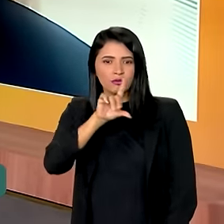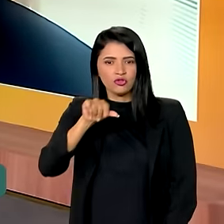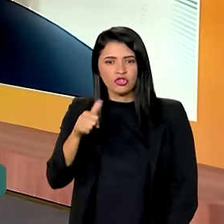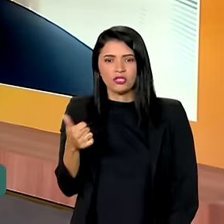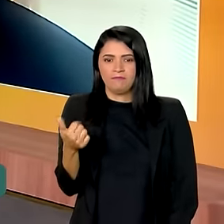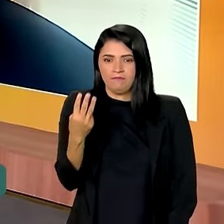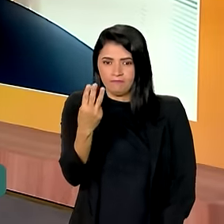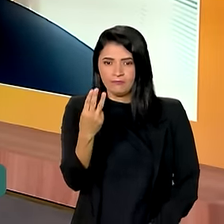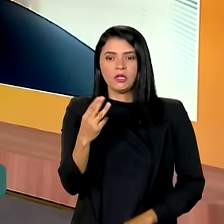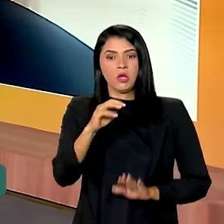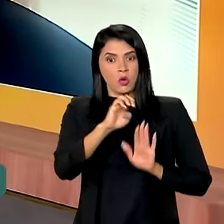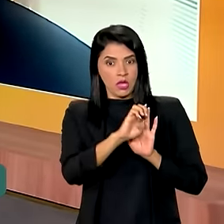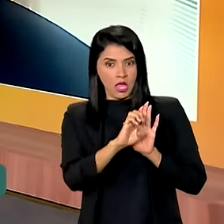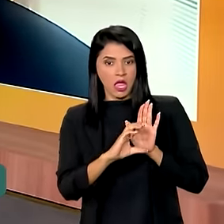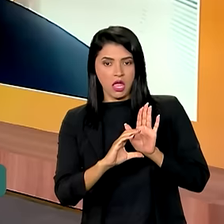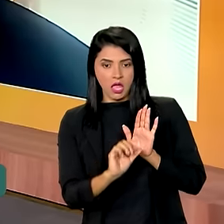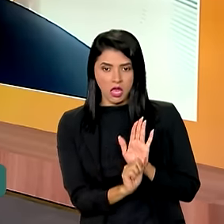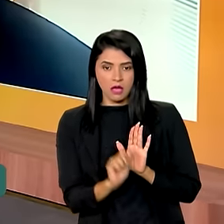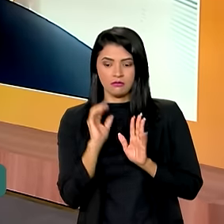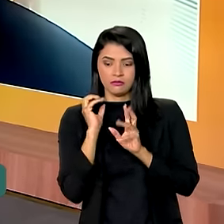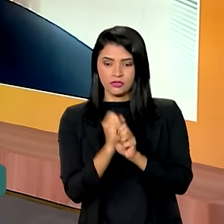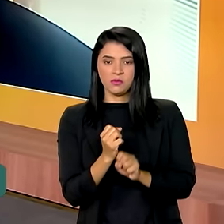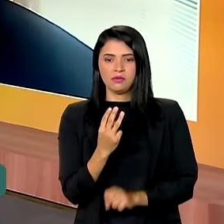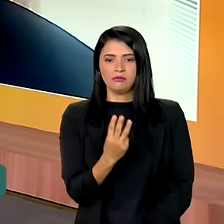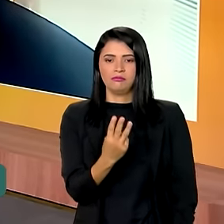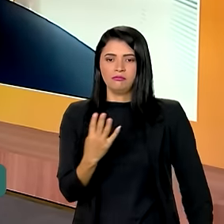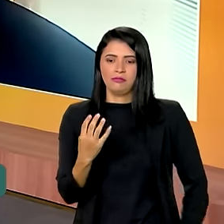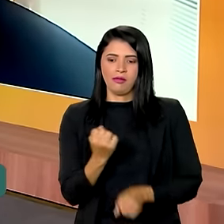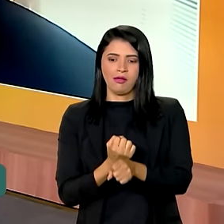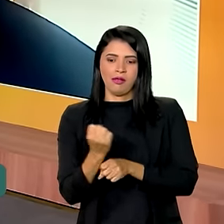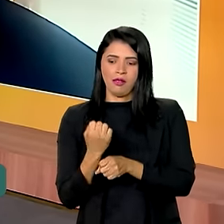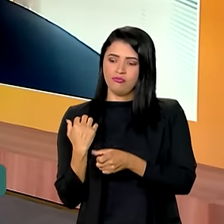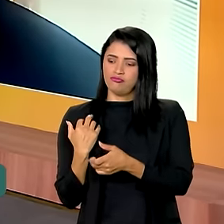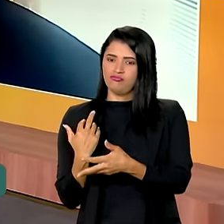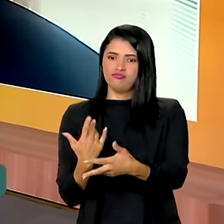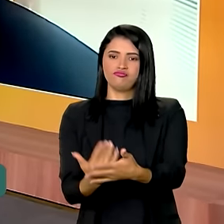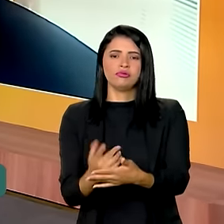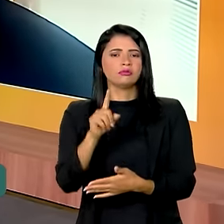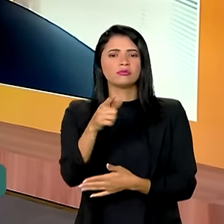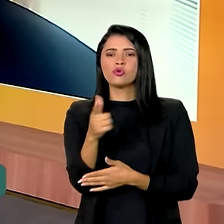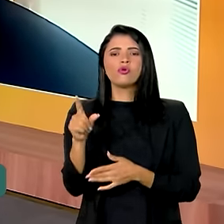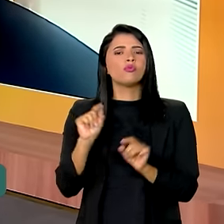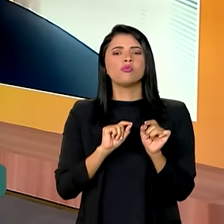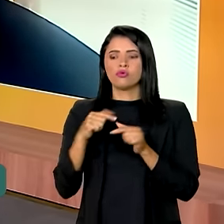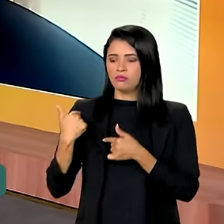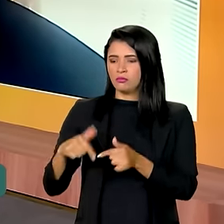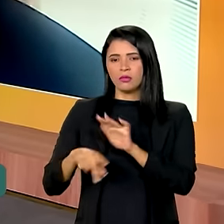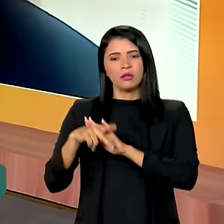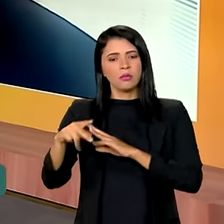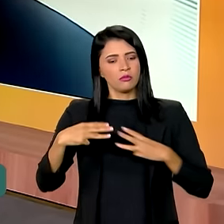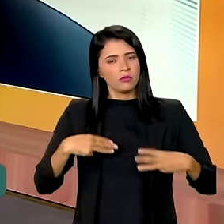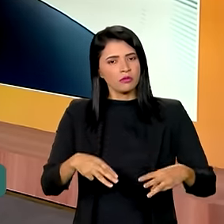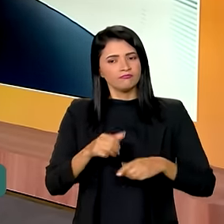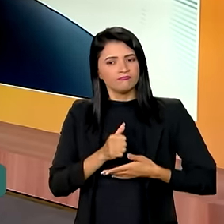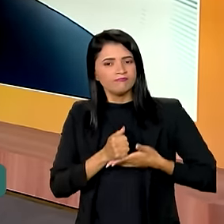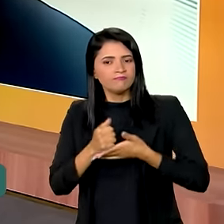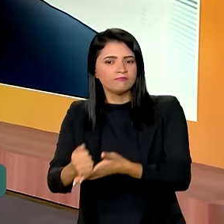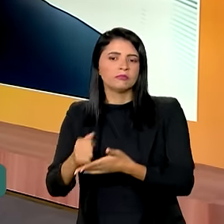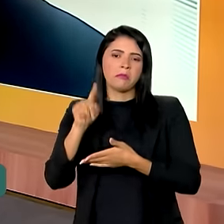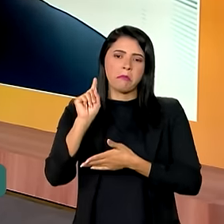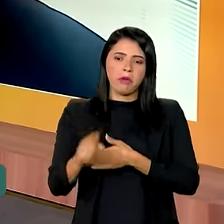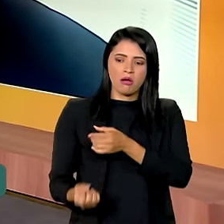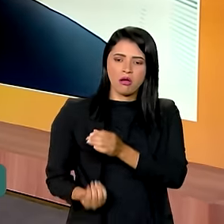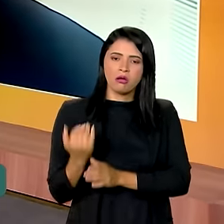o Estatuto da Criança e do Adolescente completa 34 anos. Como é que essas outras ações do Ministério têm colaborado para a concretização